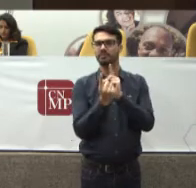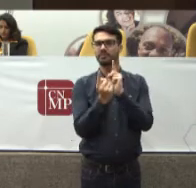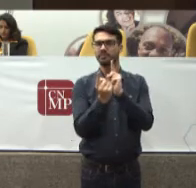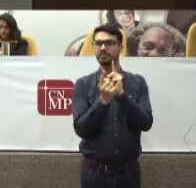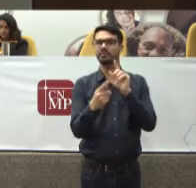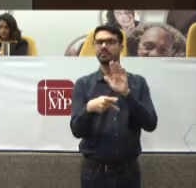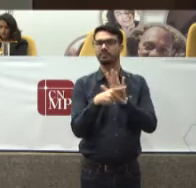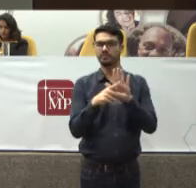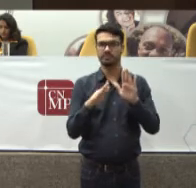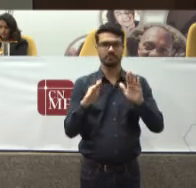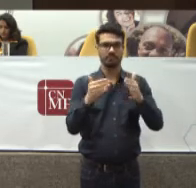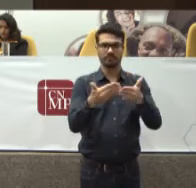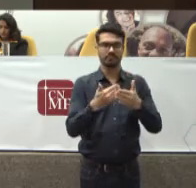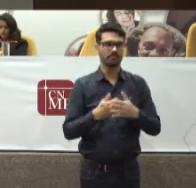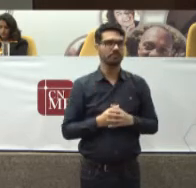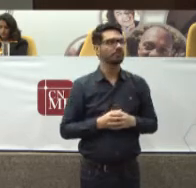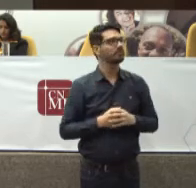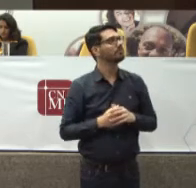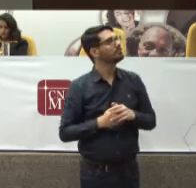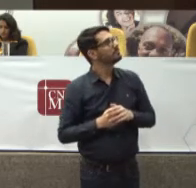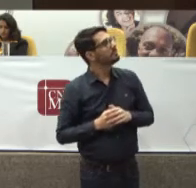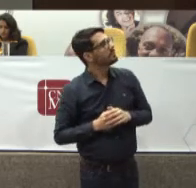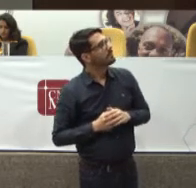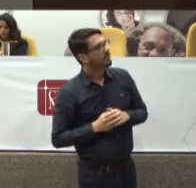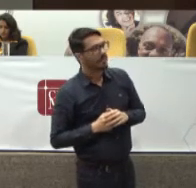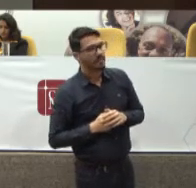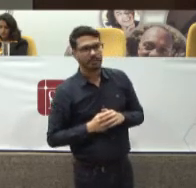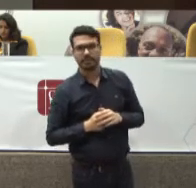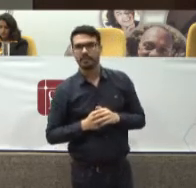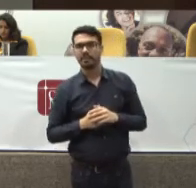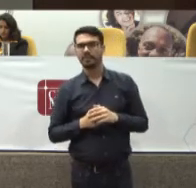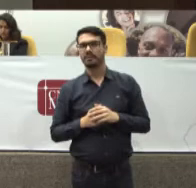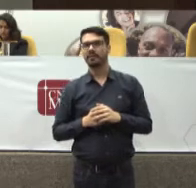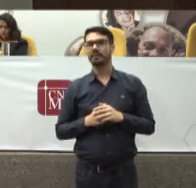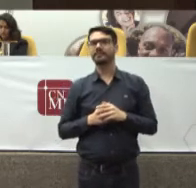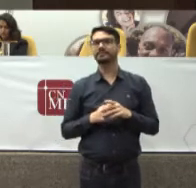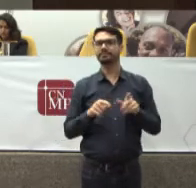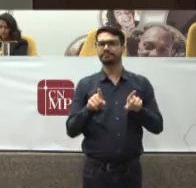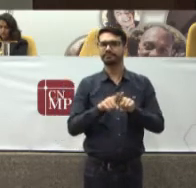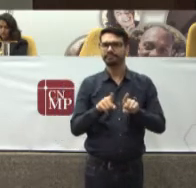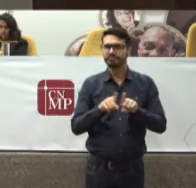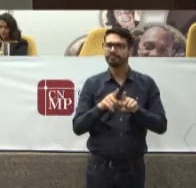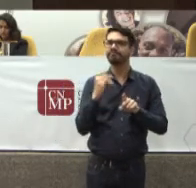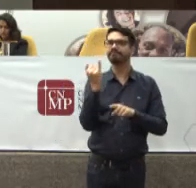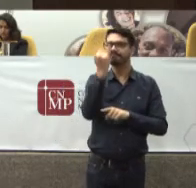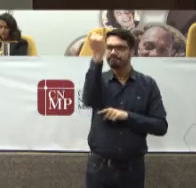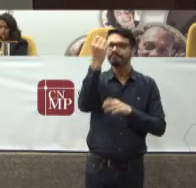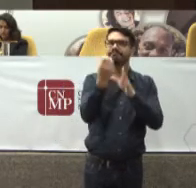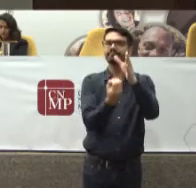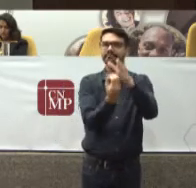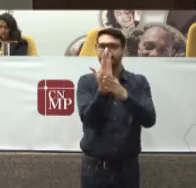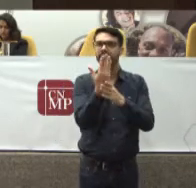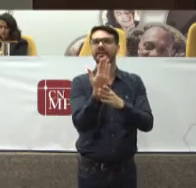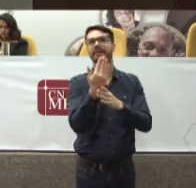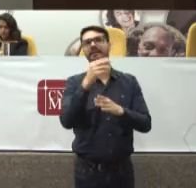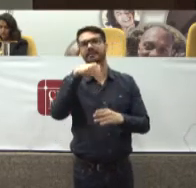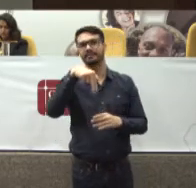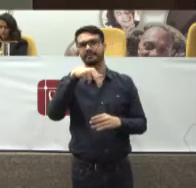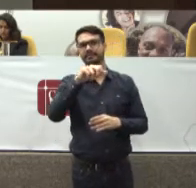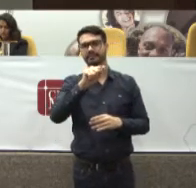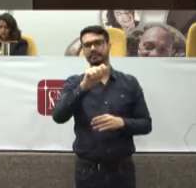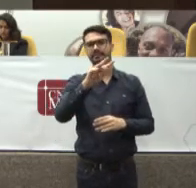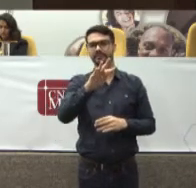Tenha avançado É indispensável Criar NATJUS Utilizar o NATJUS Ter